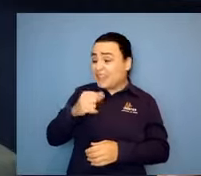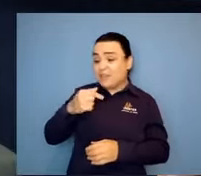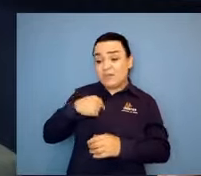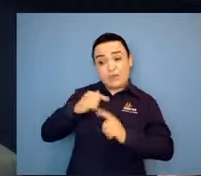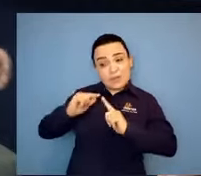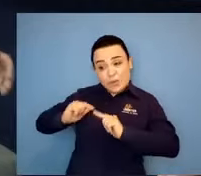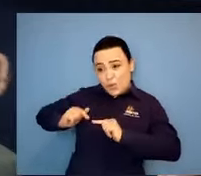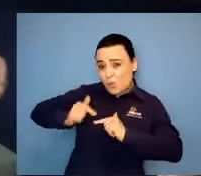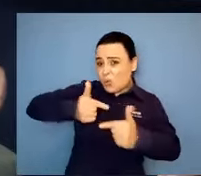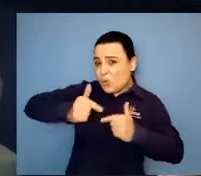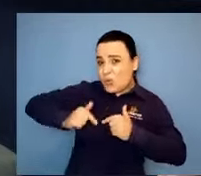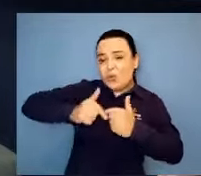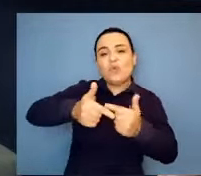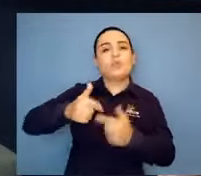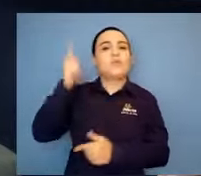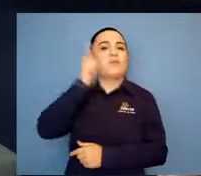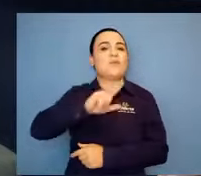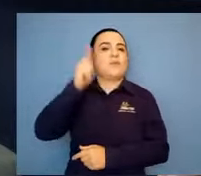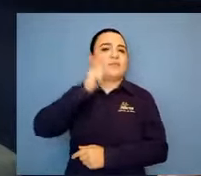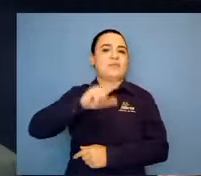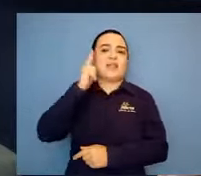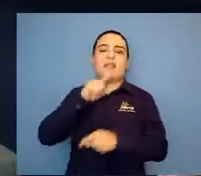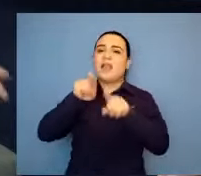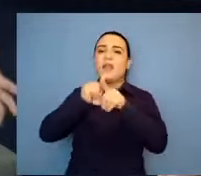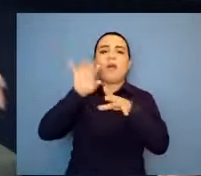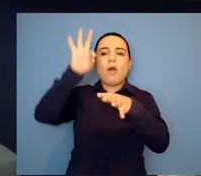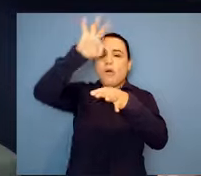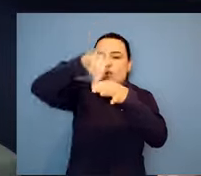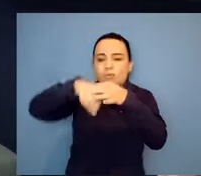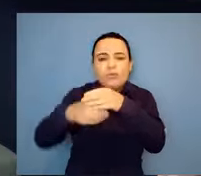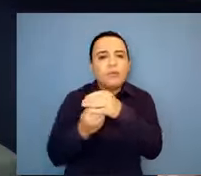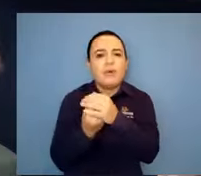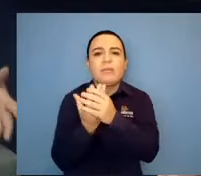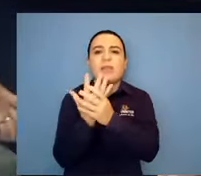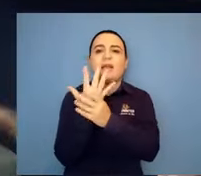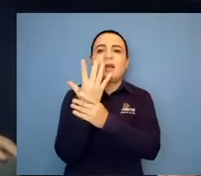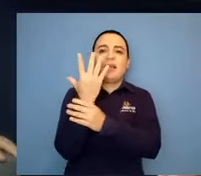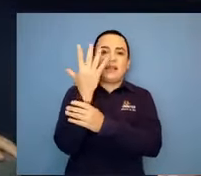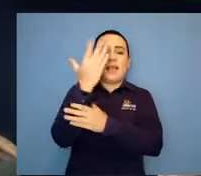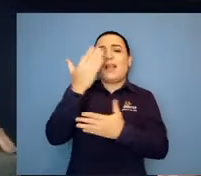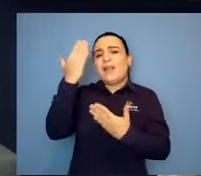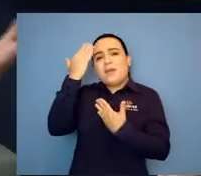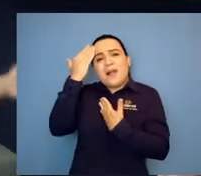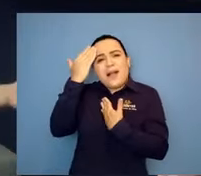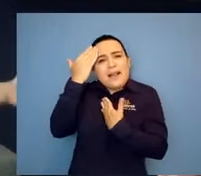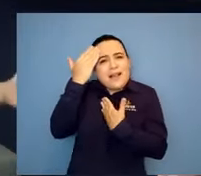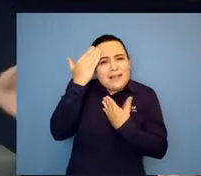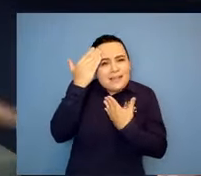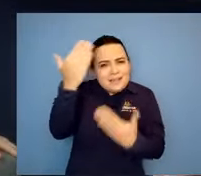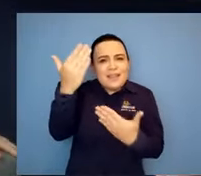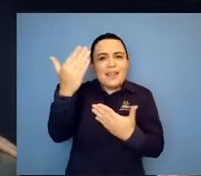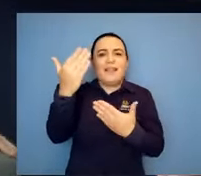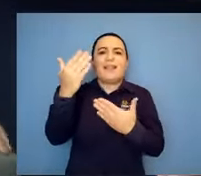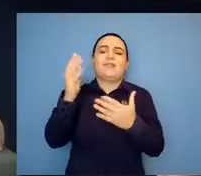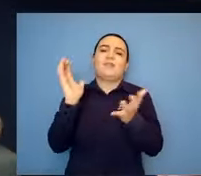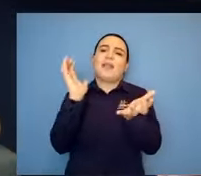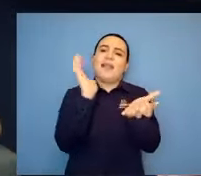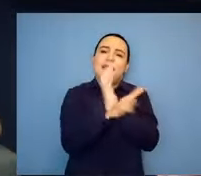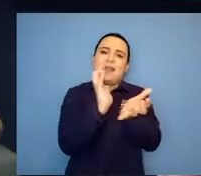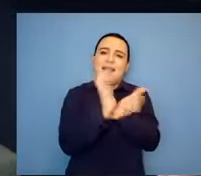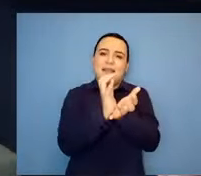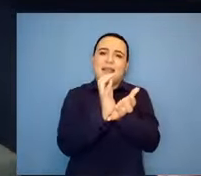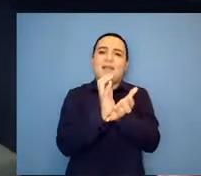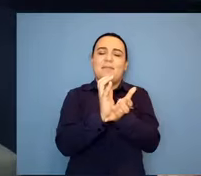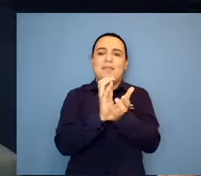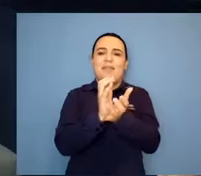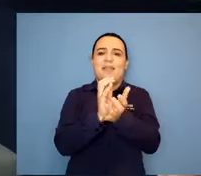plantei e hoje tenho, né? Agradeço demais toda a equipe que está lá, a própria deputada. Ela abraçou a causa, né? Das doenças raras.